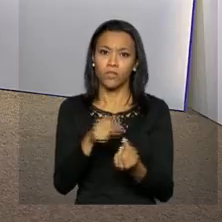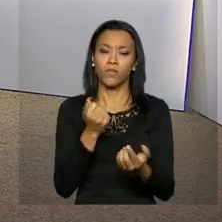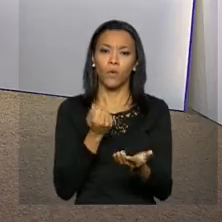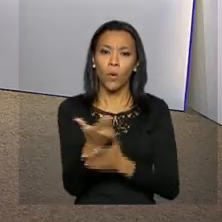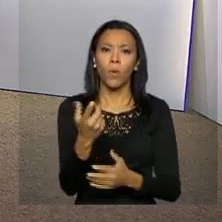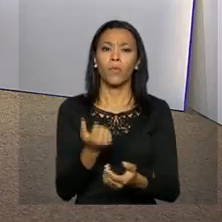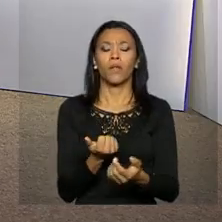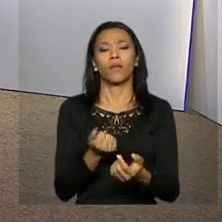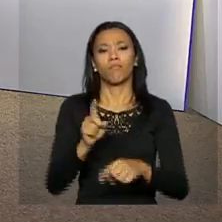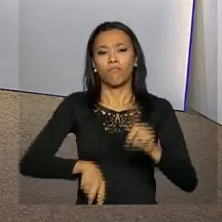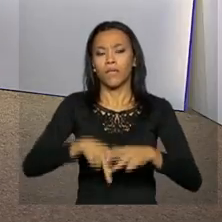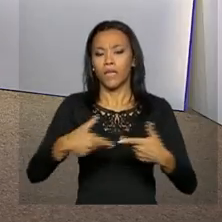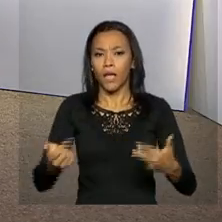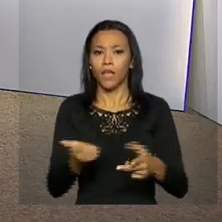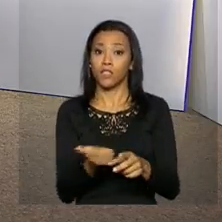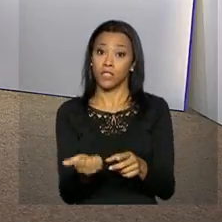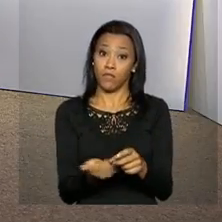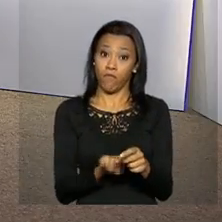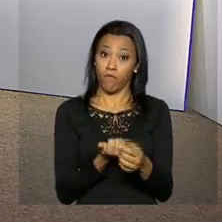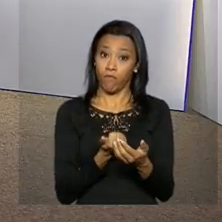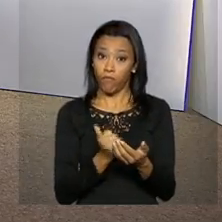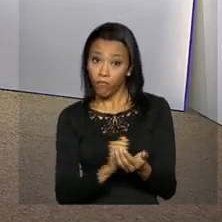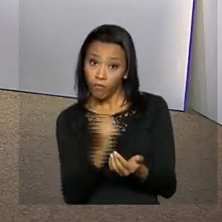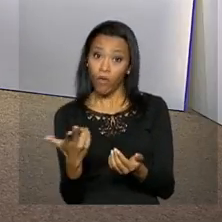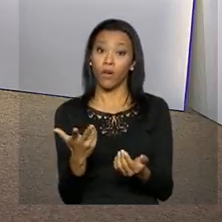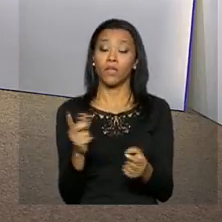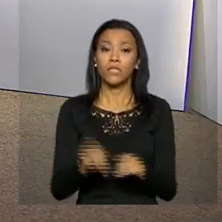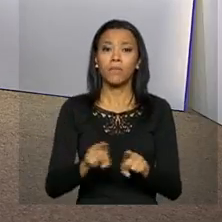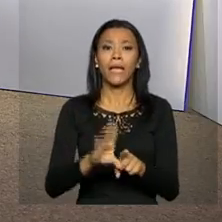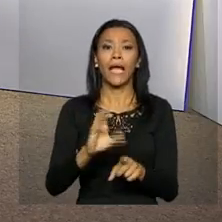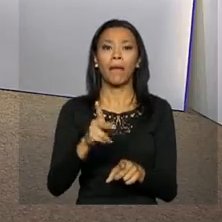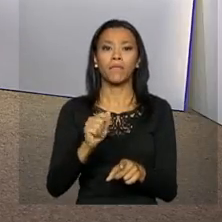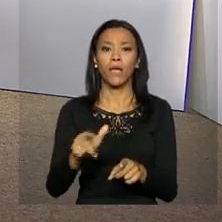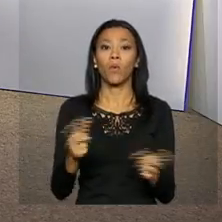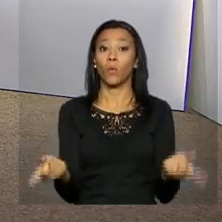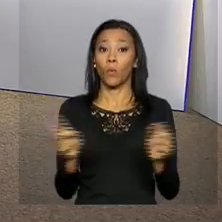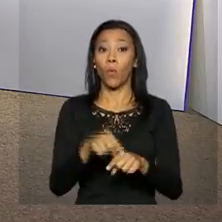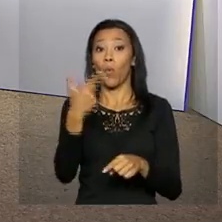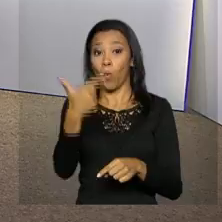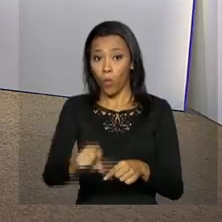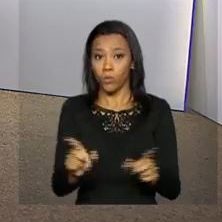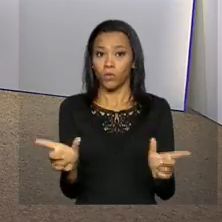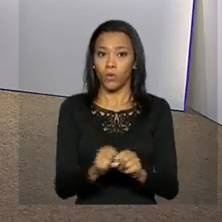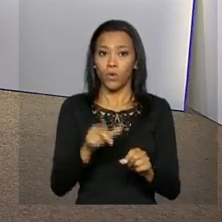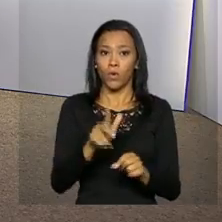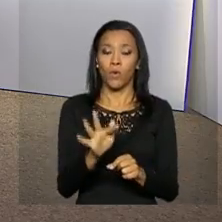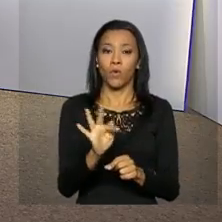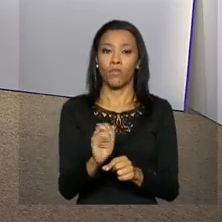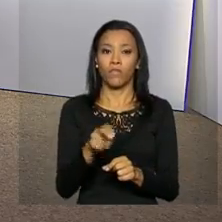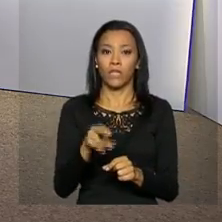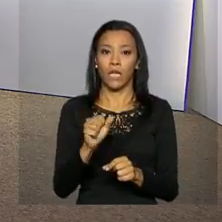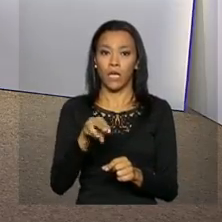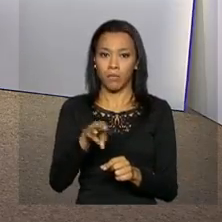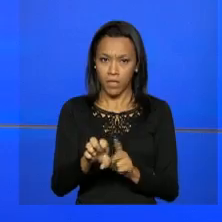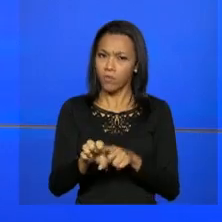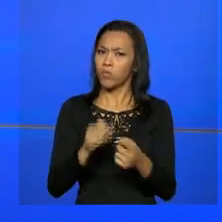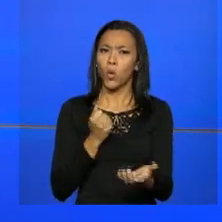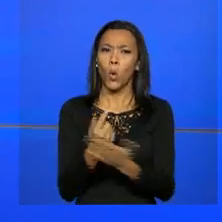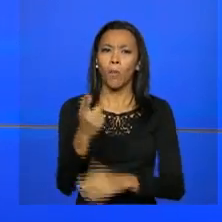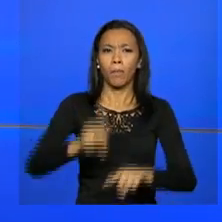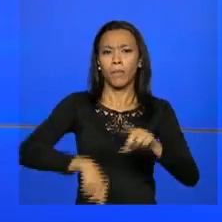e exportação de bens de capital e a inovação. E o Finame serve para financiamento de máquinas e equipamentos.